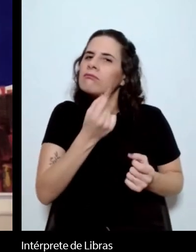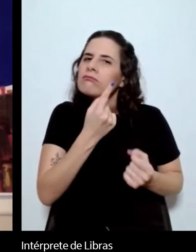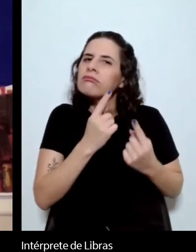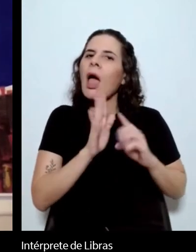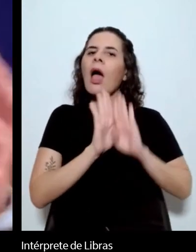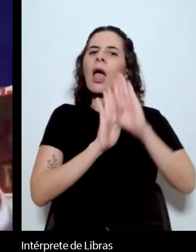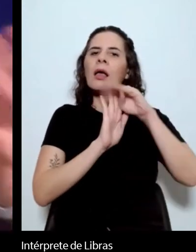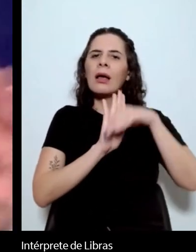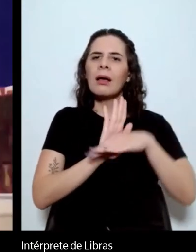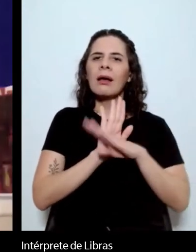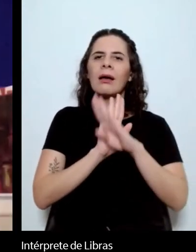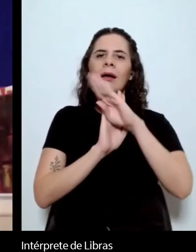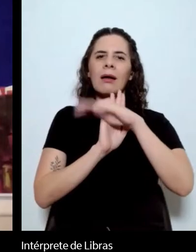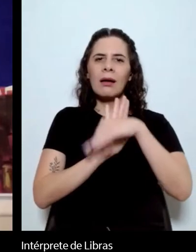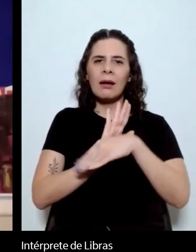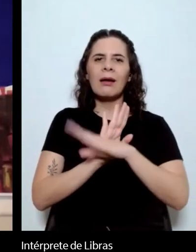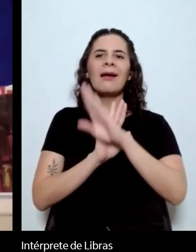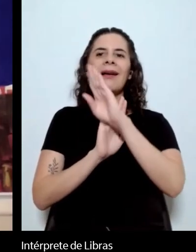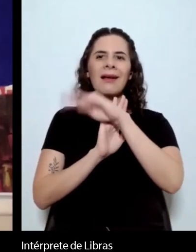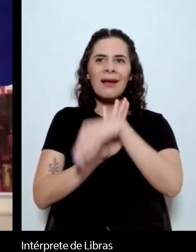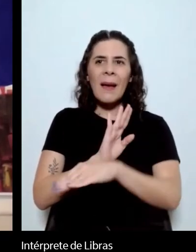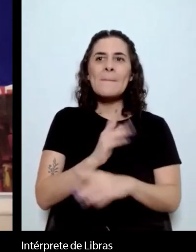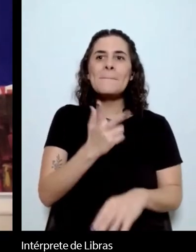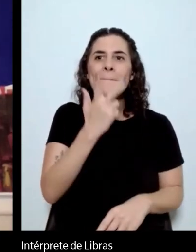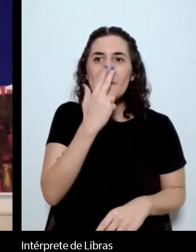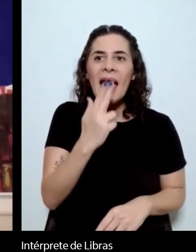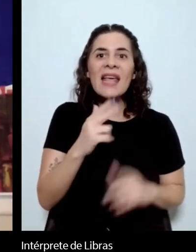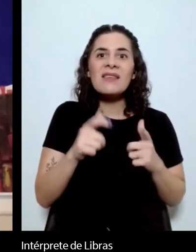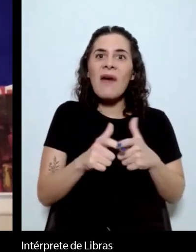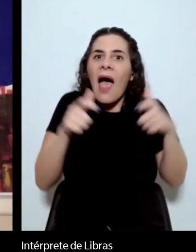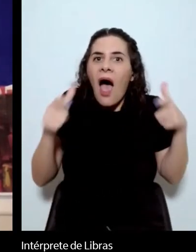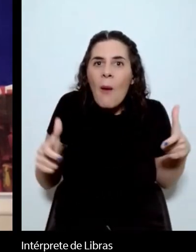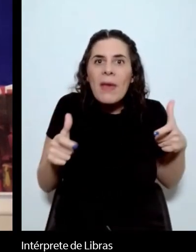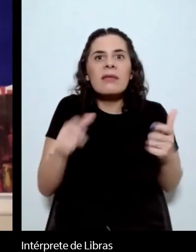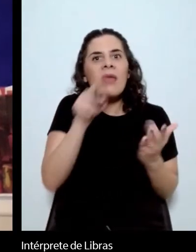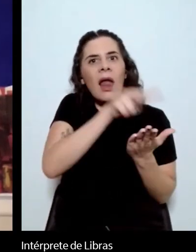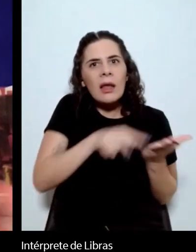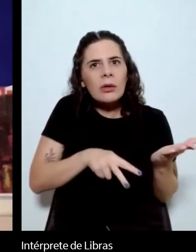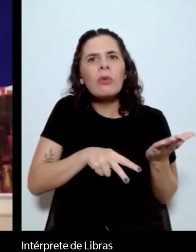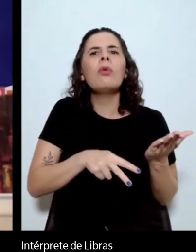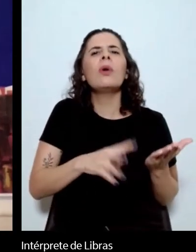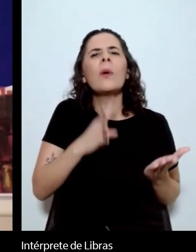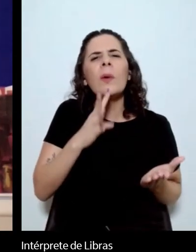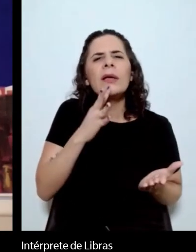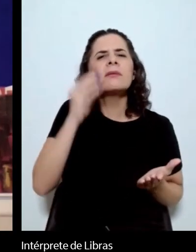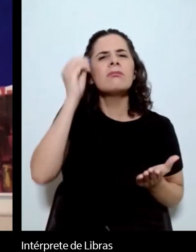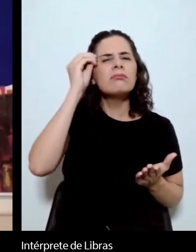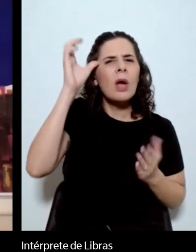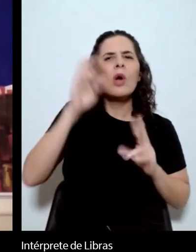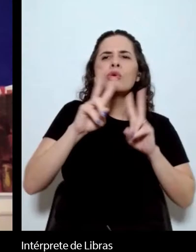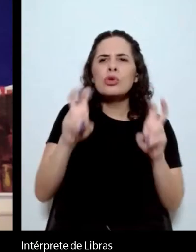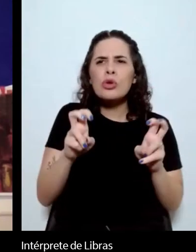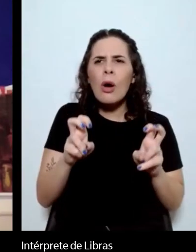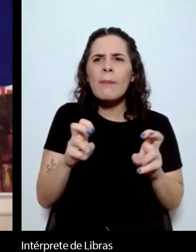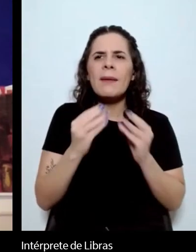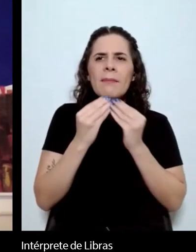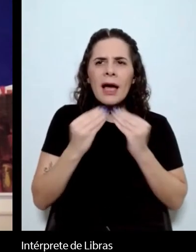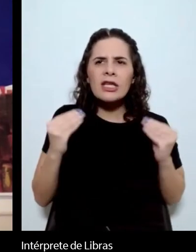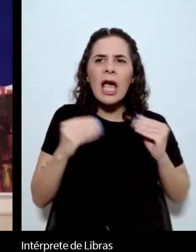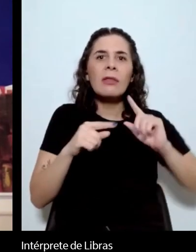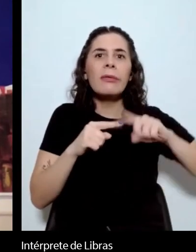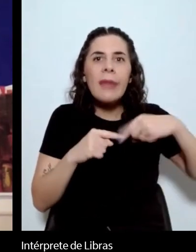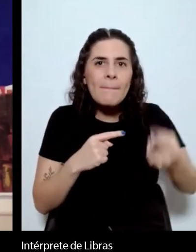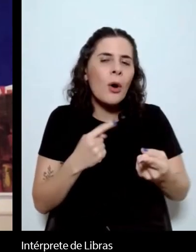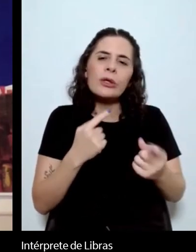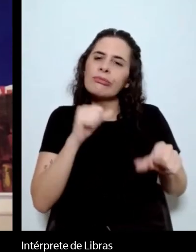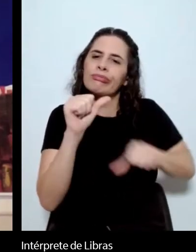em que parece que vai crescer muito a leitura e conhecimento de Machado e depois passa para outra coisa,